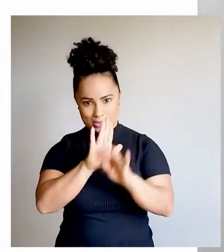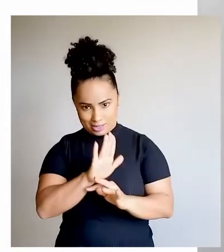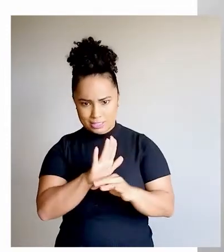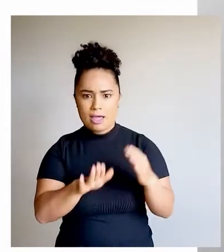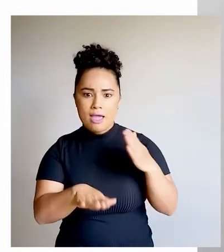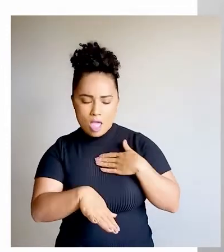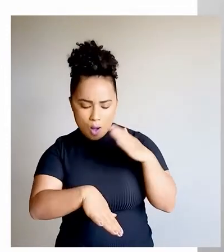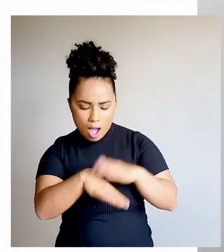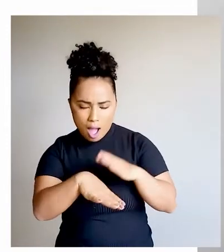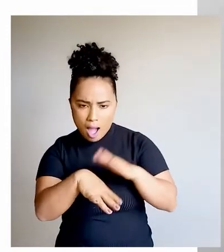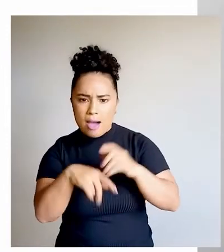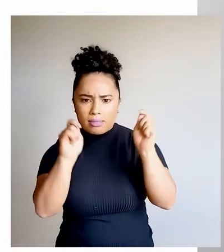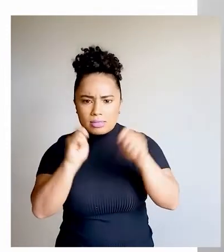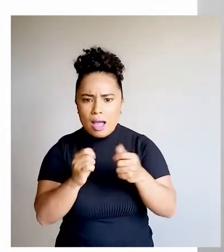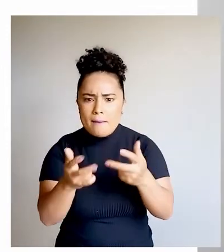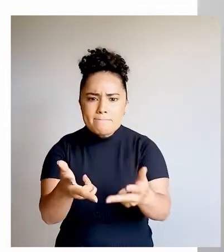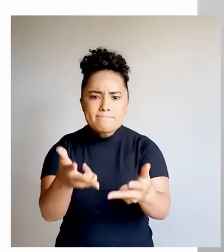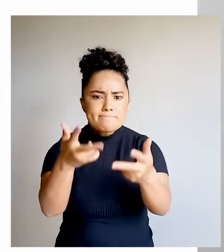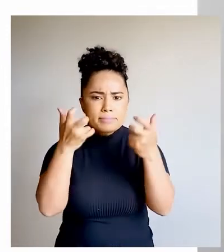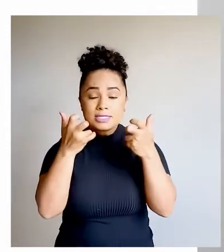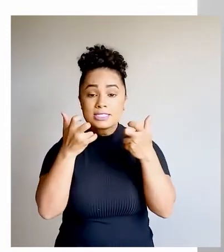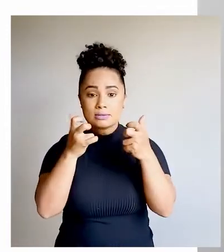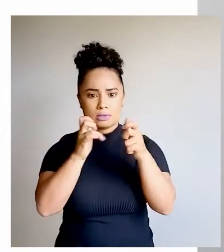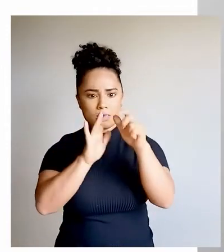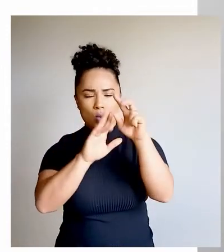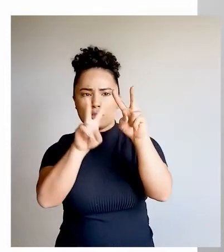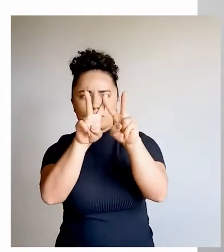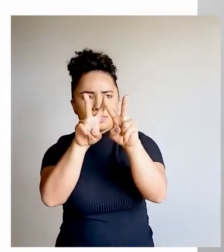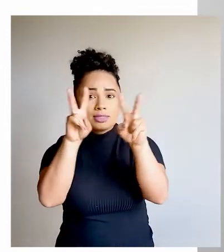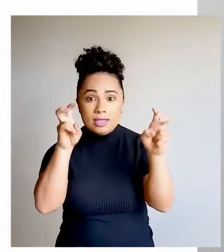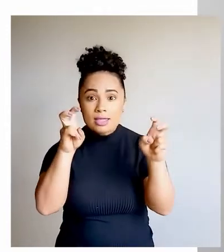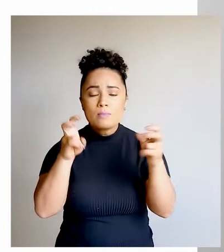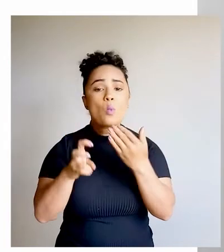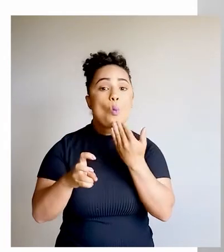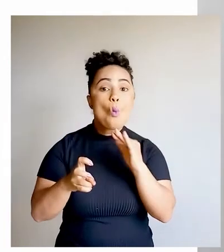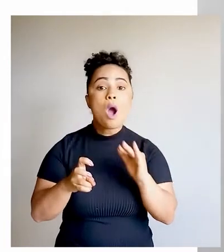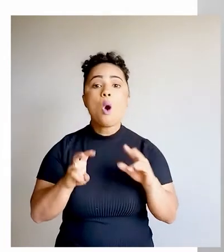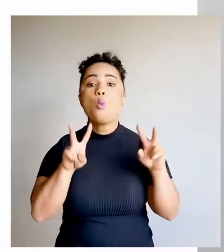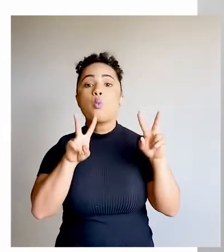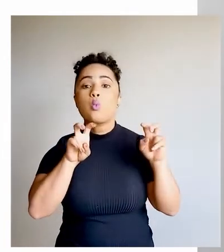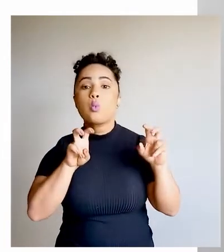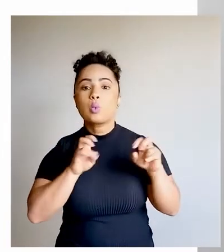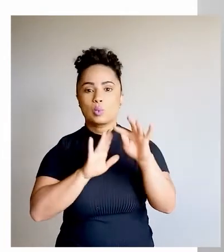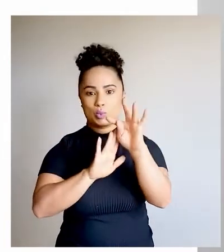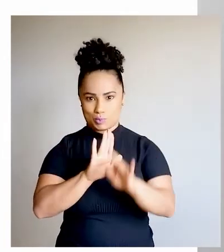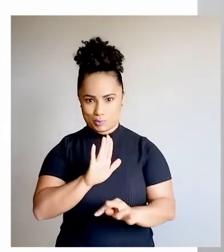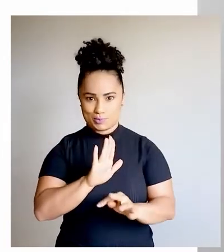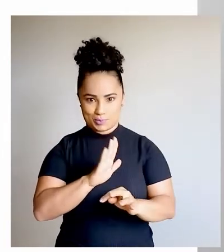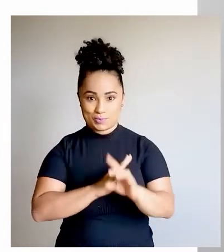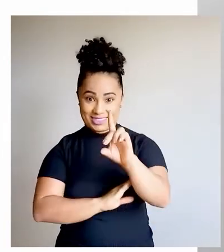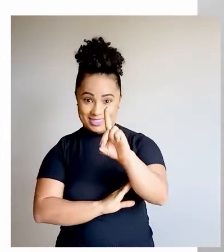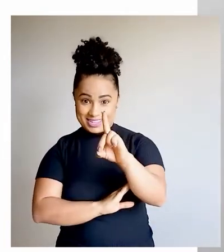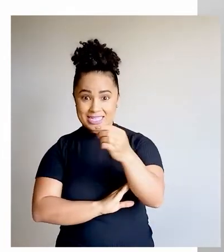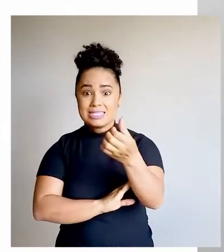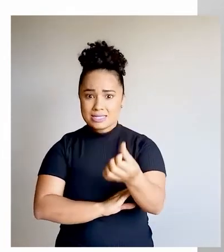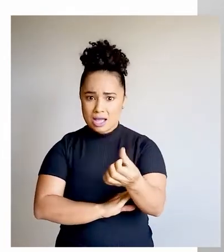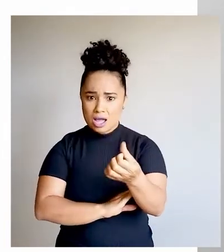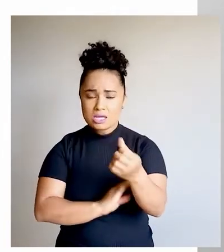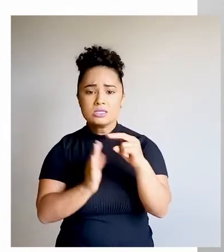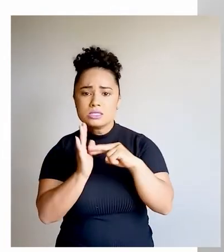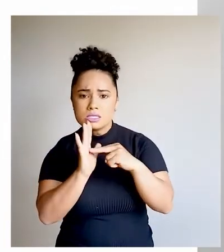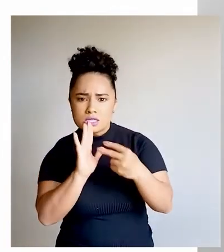ter a capacidade de reconhecer o tema que é o assunto ou a matéria de um texto. O descritor 6, identificar,